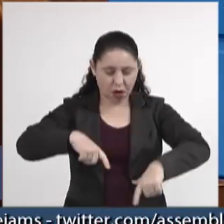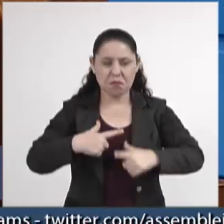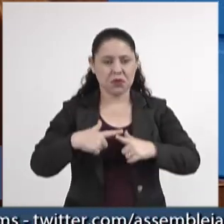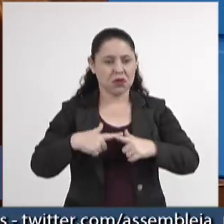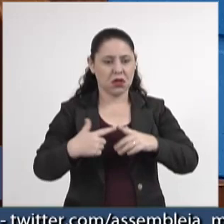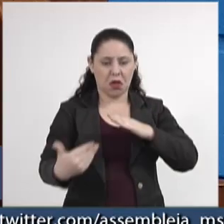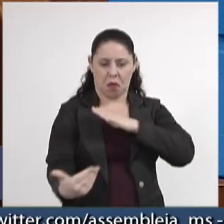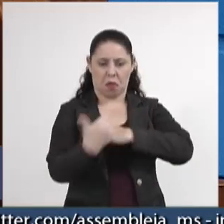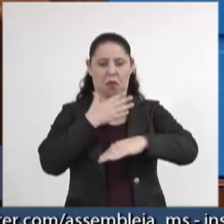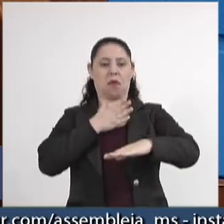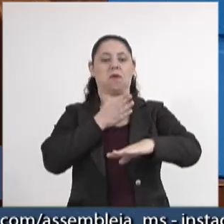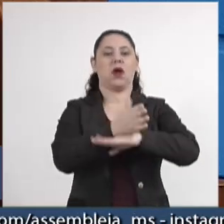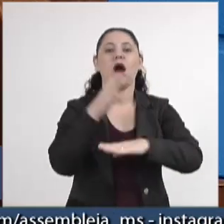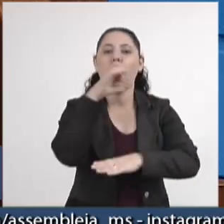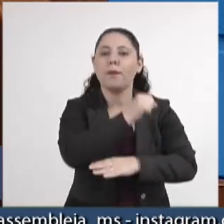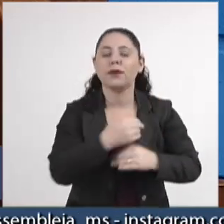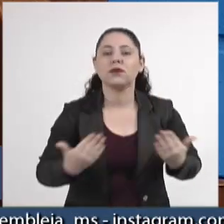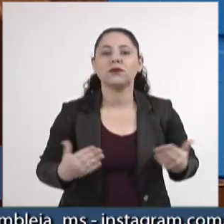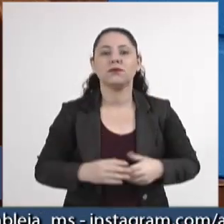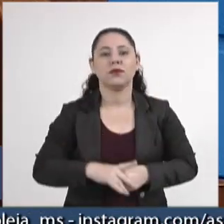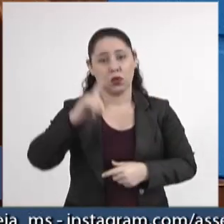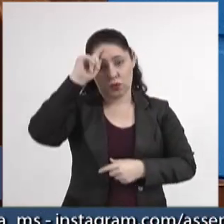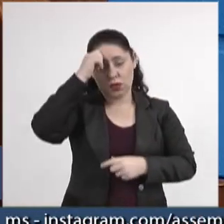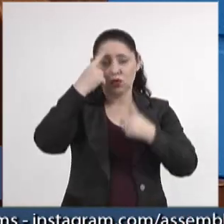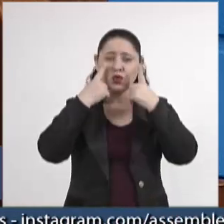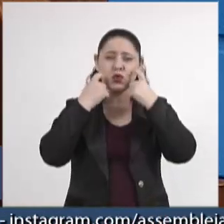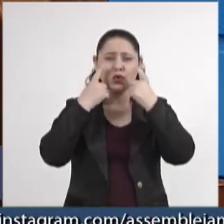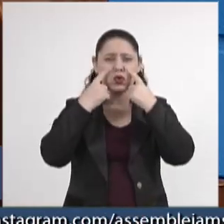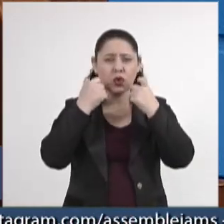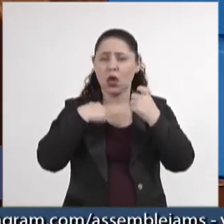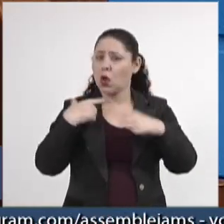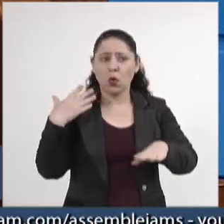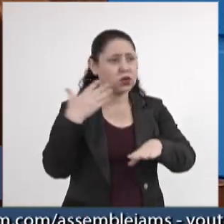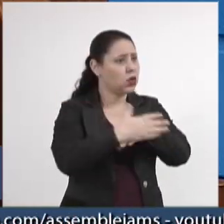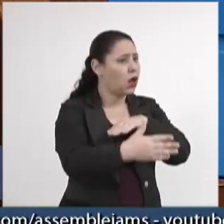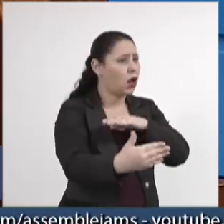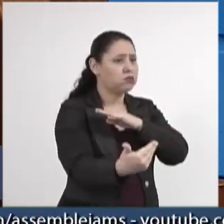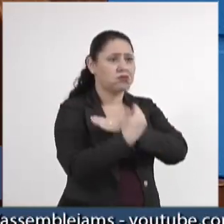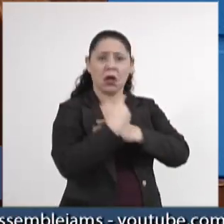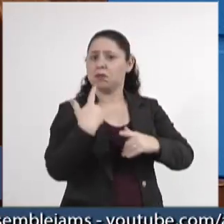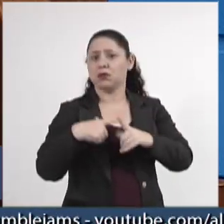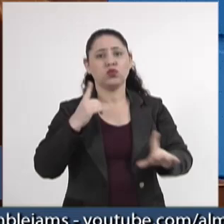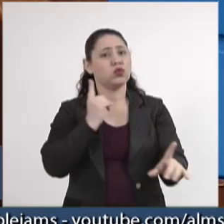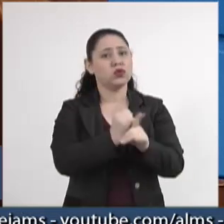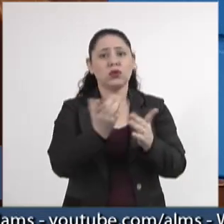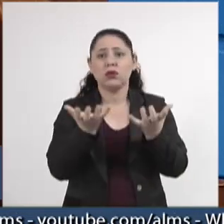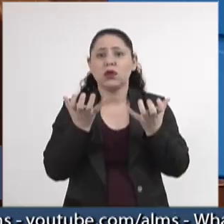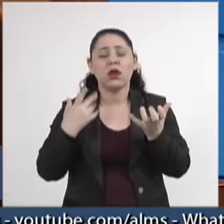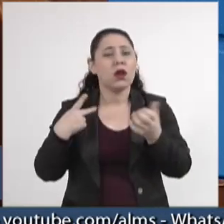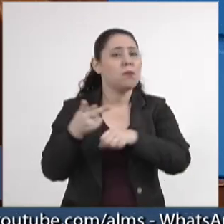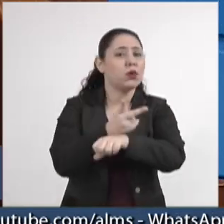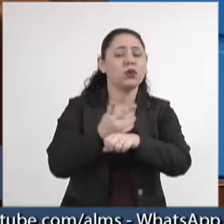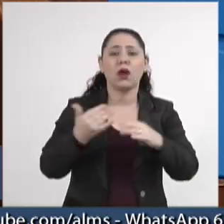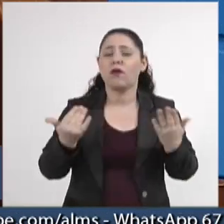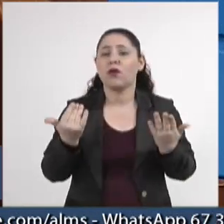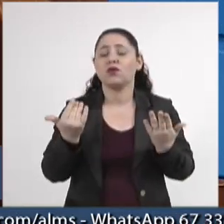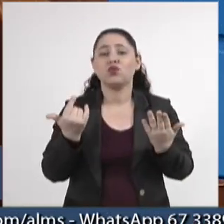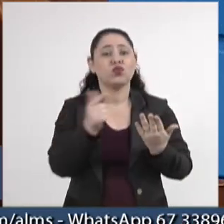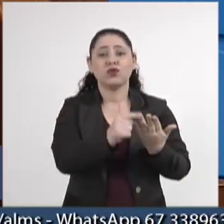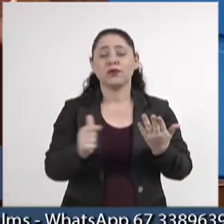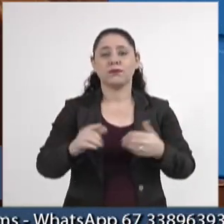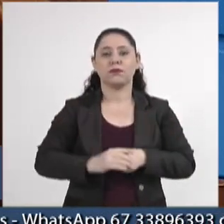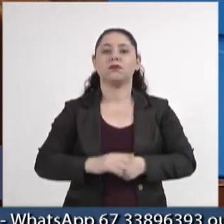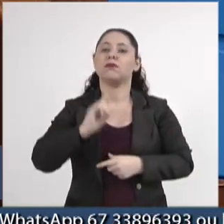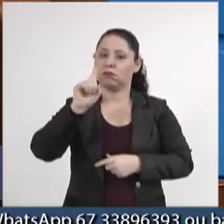saiu da loja rápido. E esse negro, chorando, disse, eu entrei e saí porque não encontrei o que eu queria. E ele